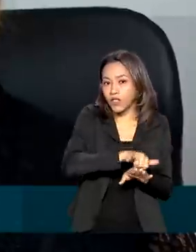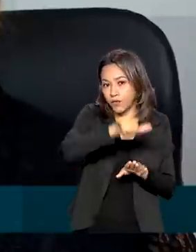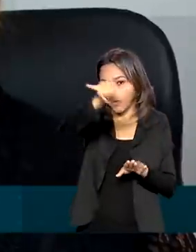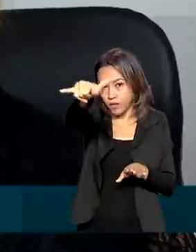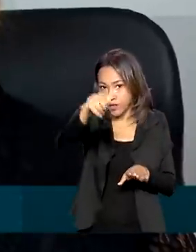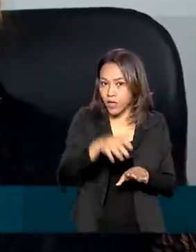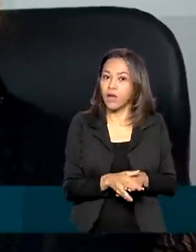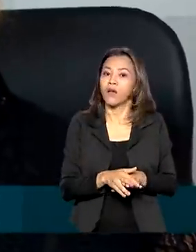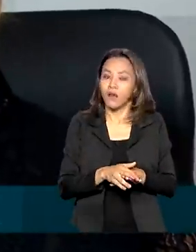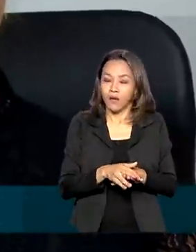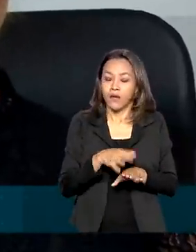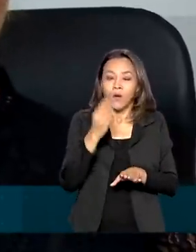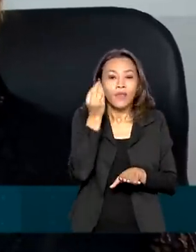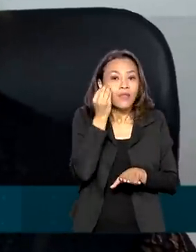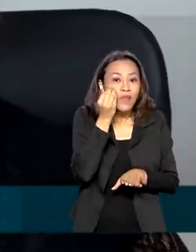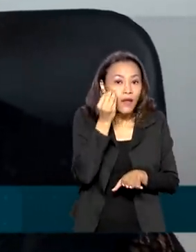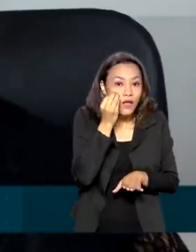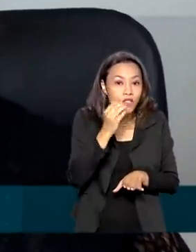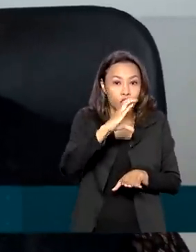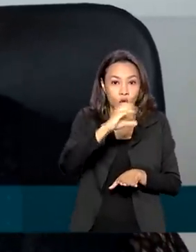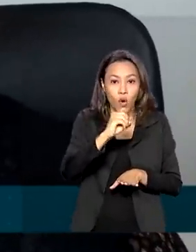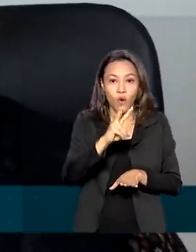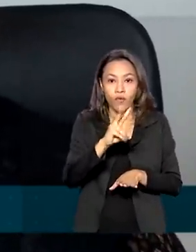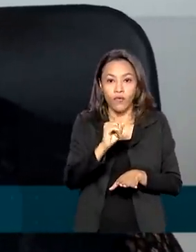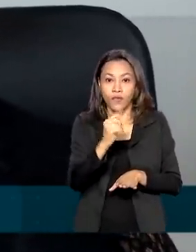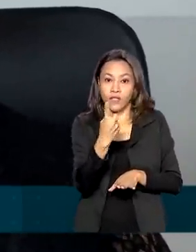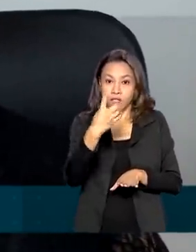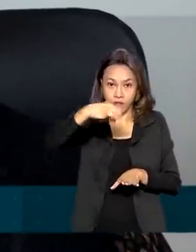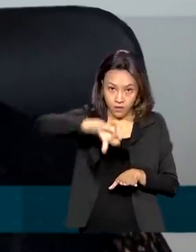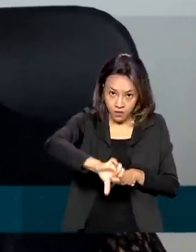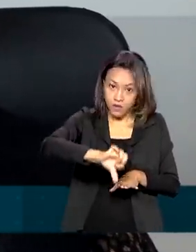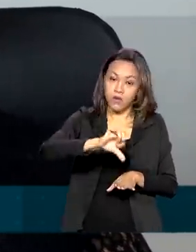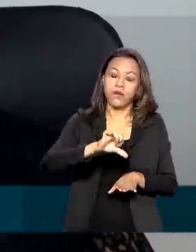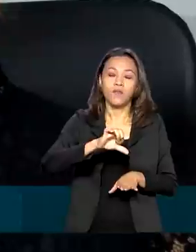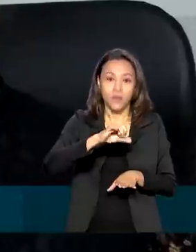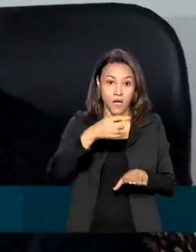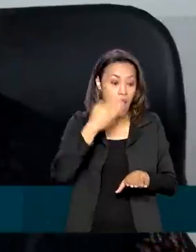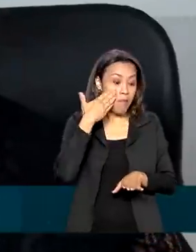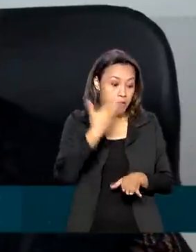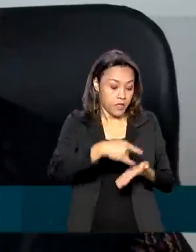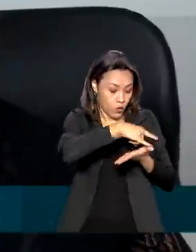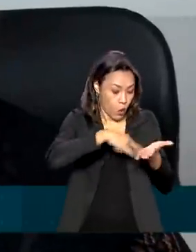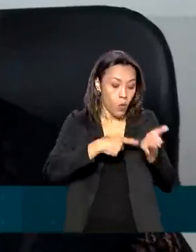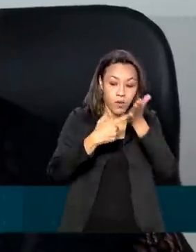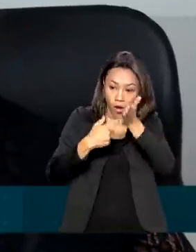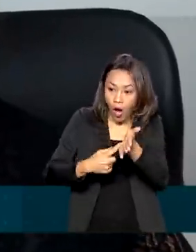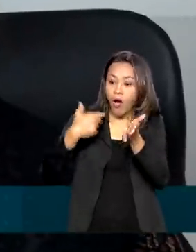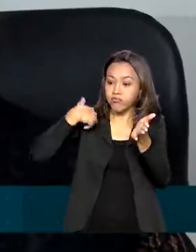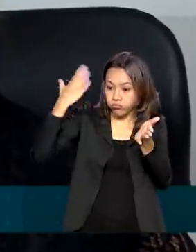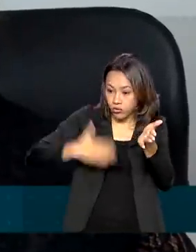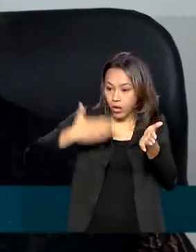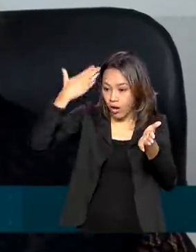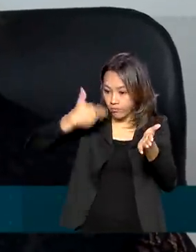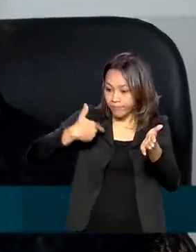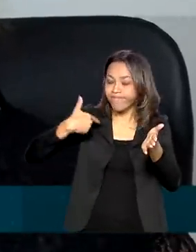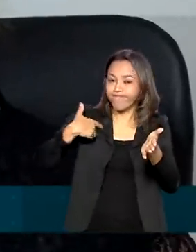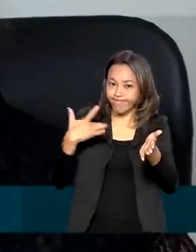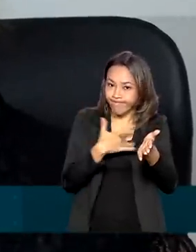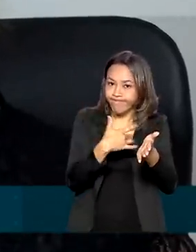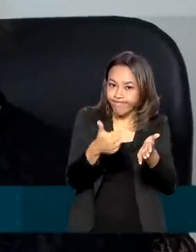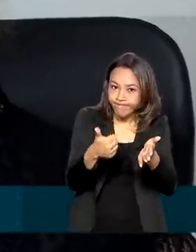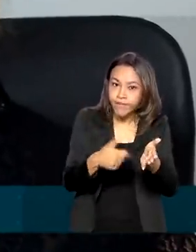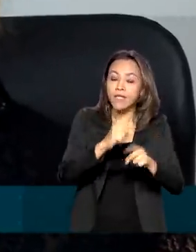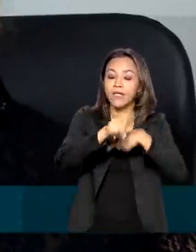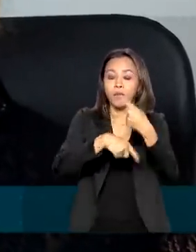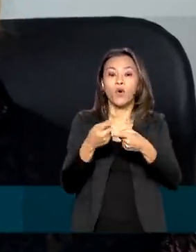E a gente teve que apresentar esse teste de covid-19 assim que a gente embarcou. E também teve que preencher durante o voo um